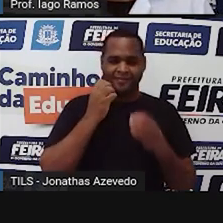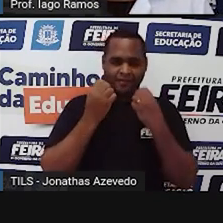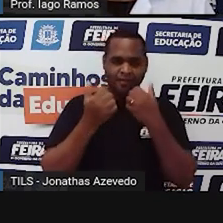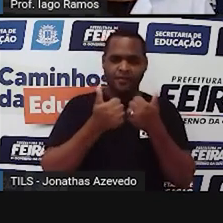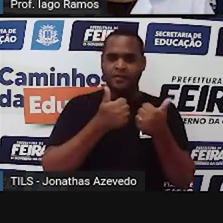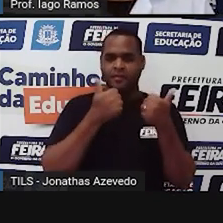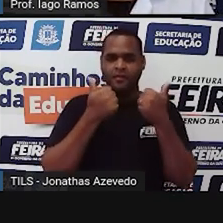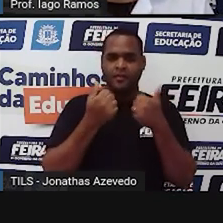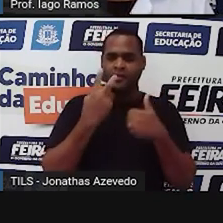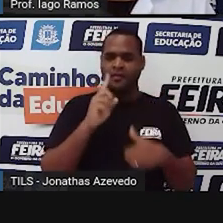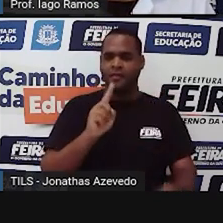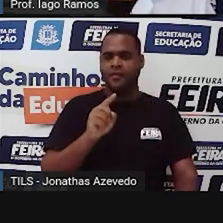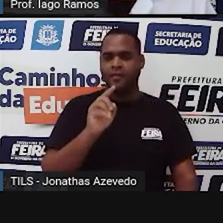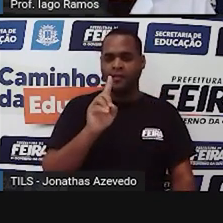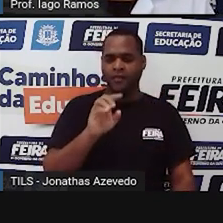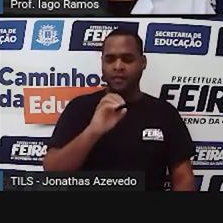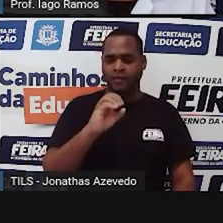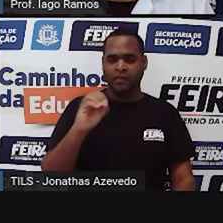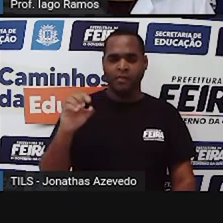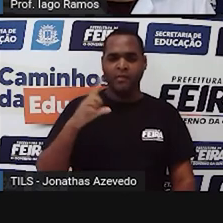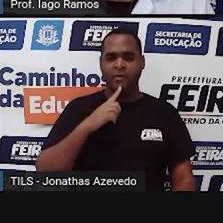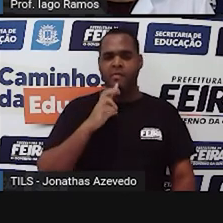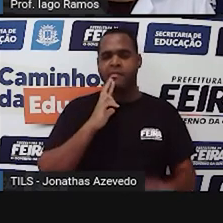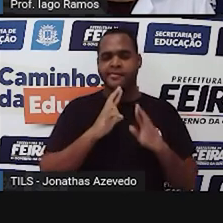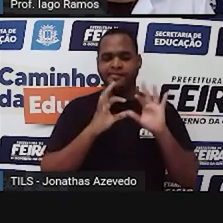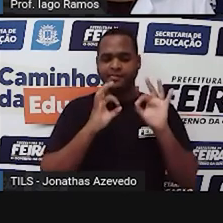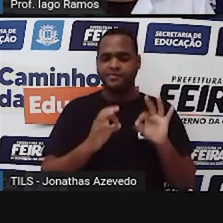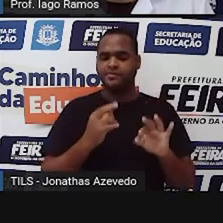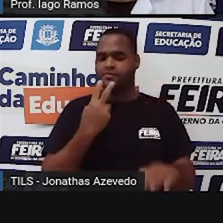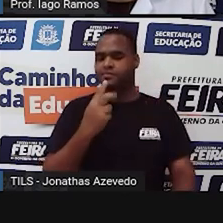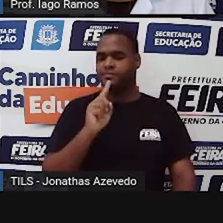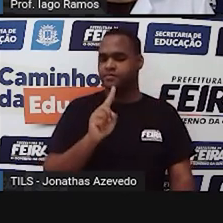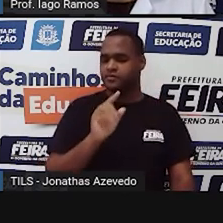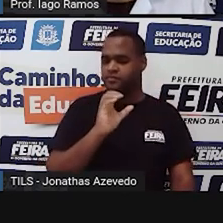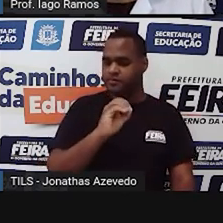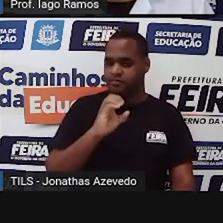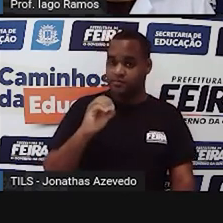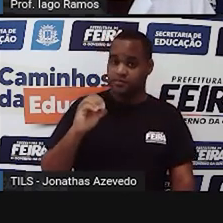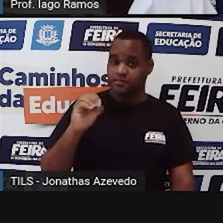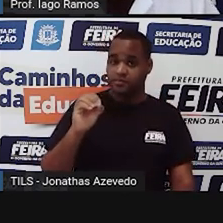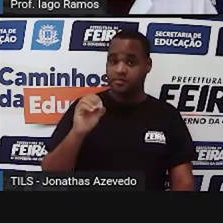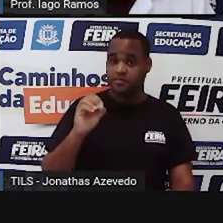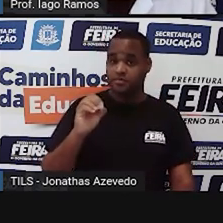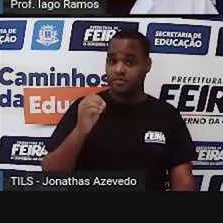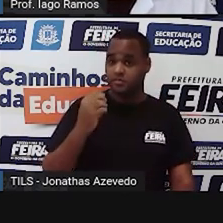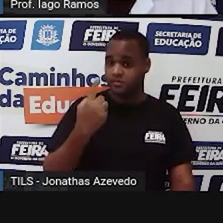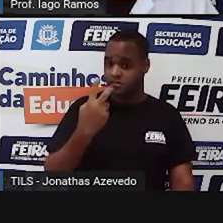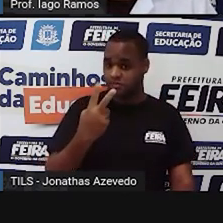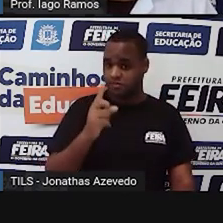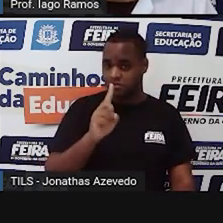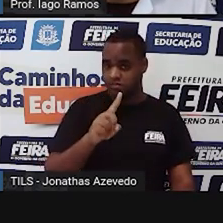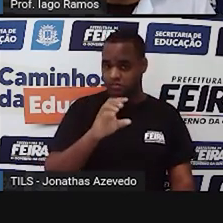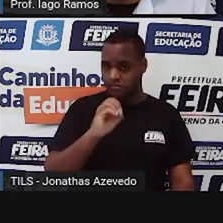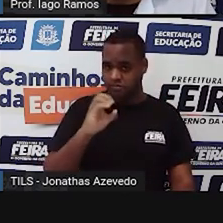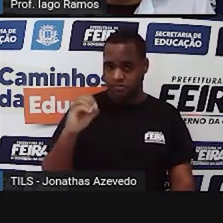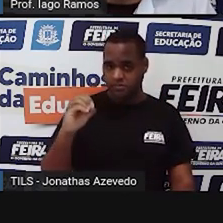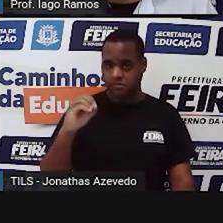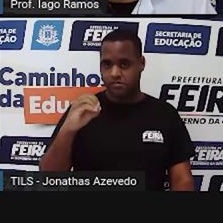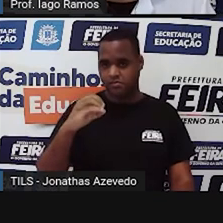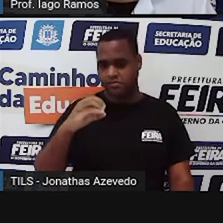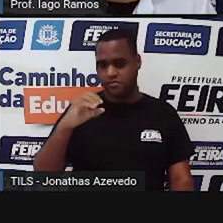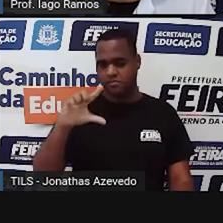Então, duas vezes mil, o resultado disso vai ser dois mil centilitros,